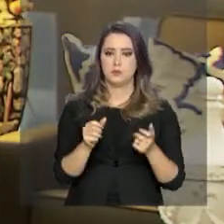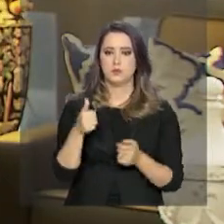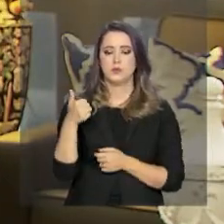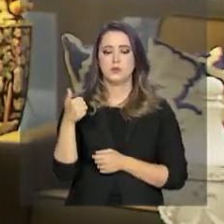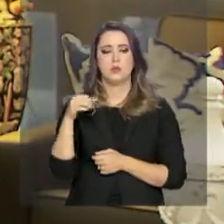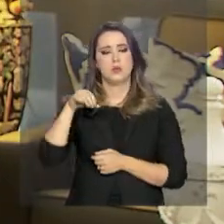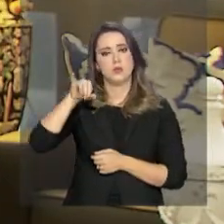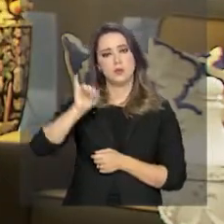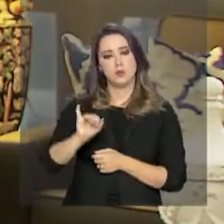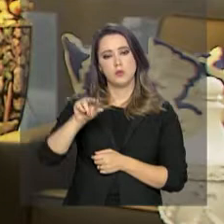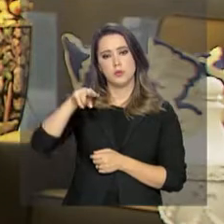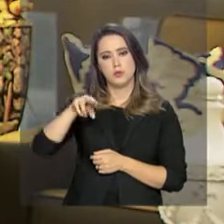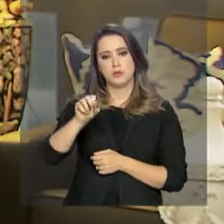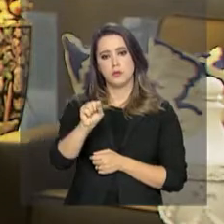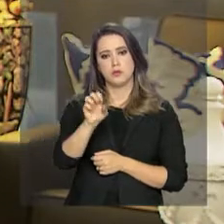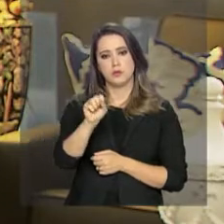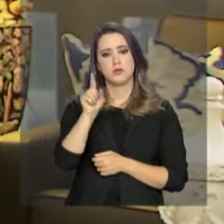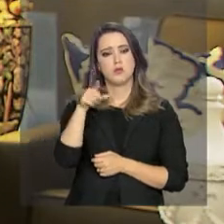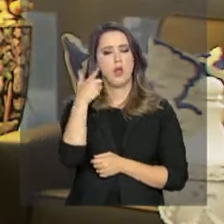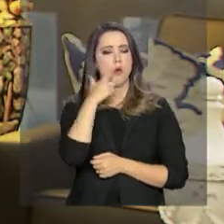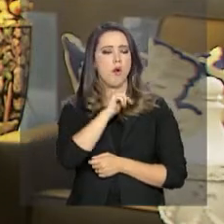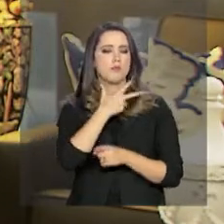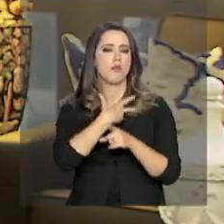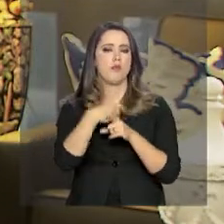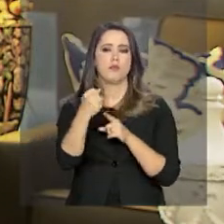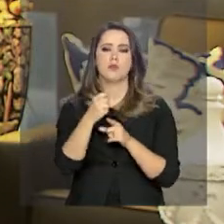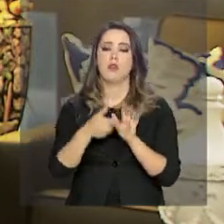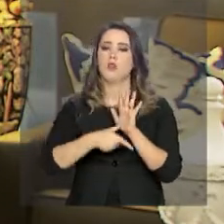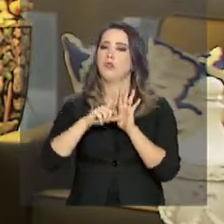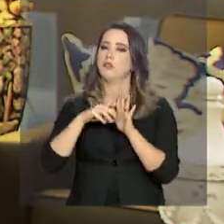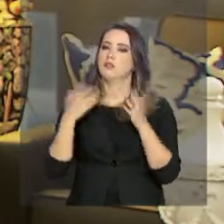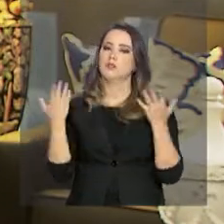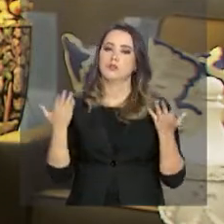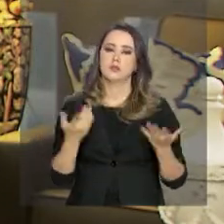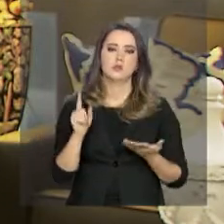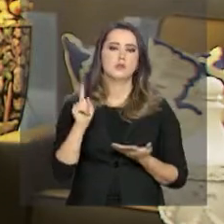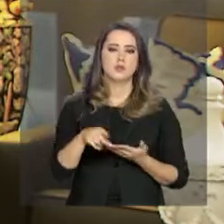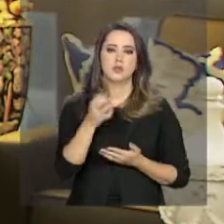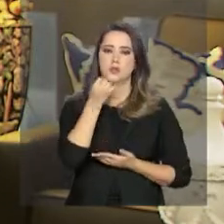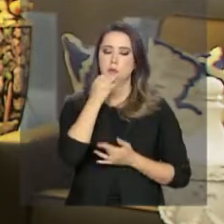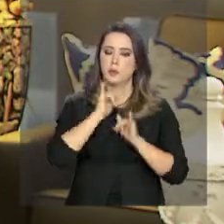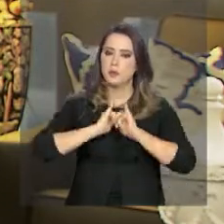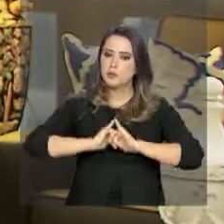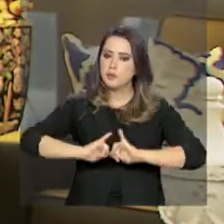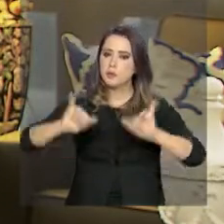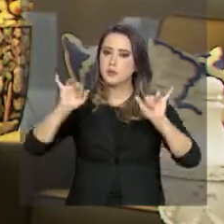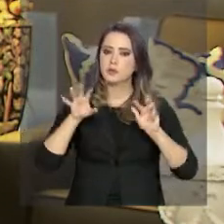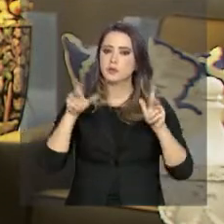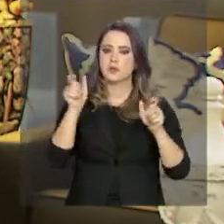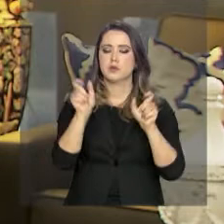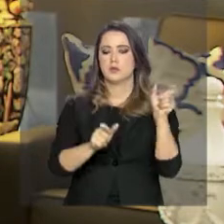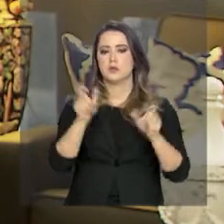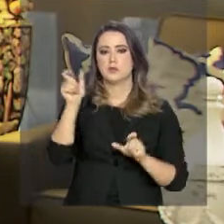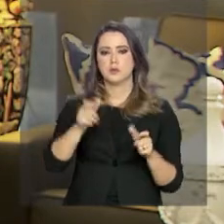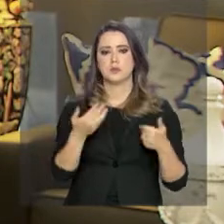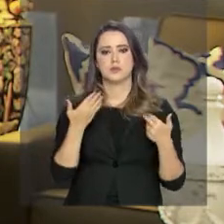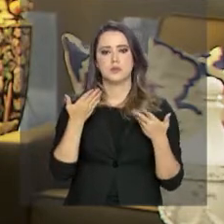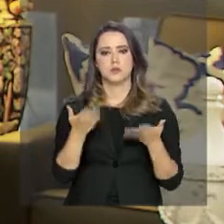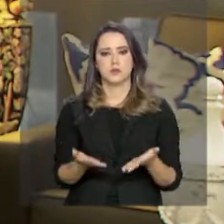INSS é uma conquista. E, antes de mais nada, uma boa notícia para todas aquelas pessoas